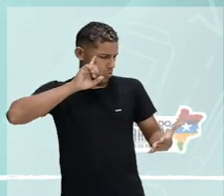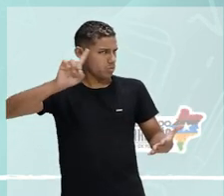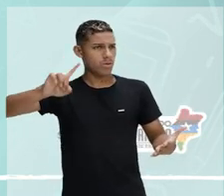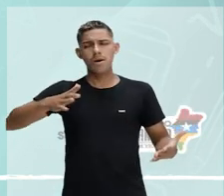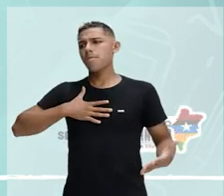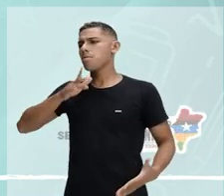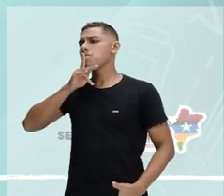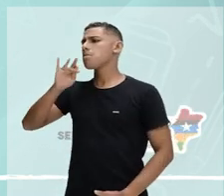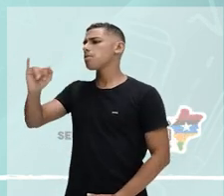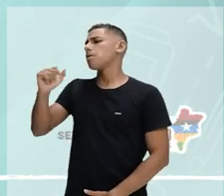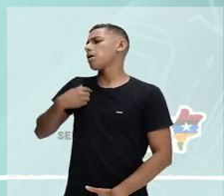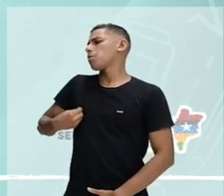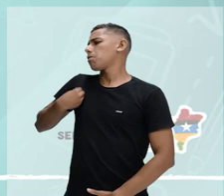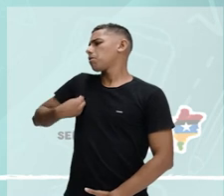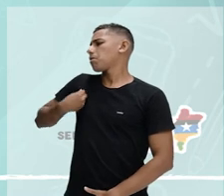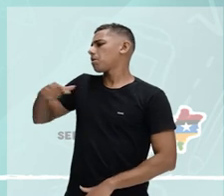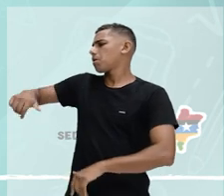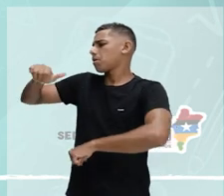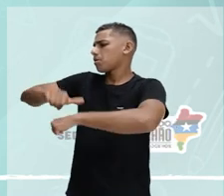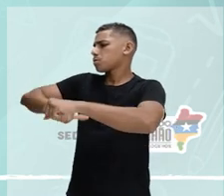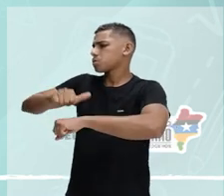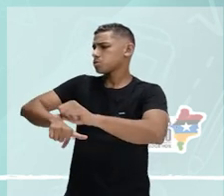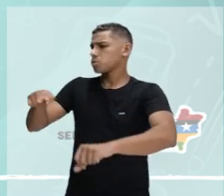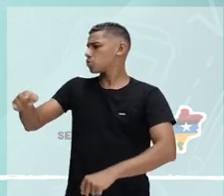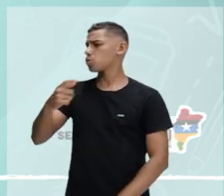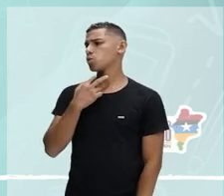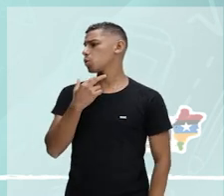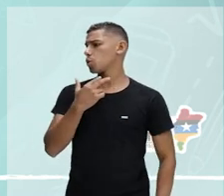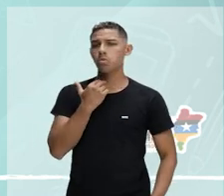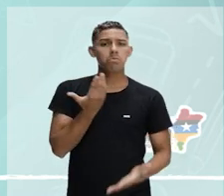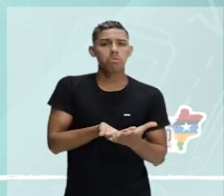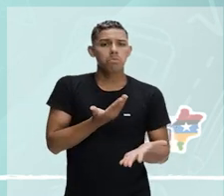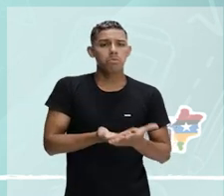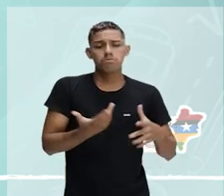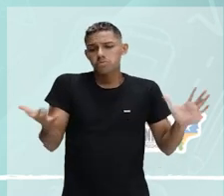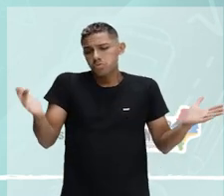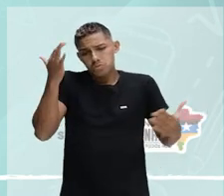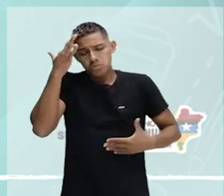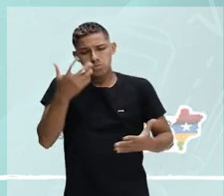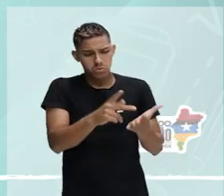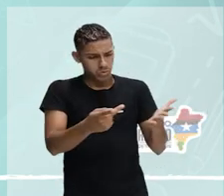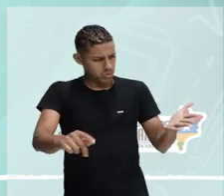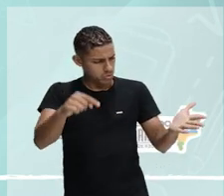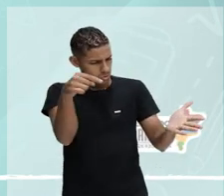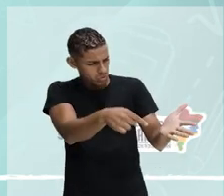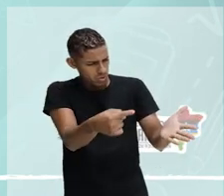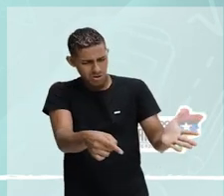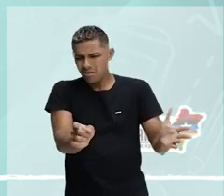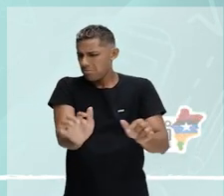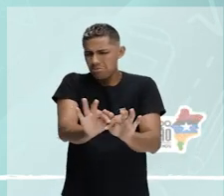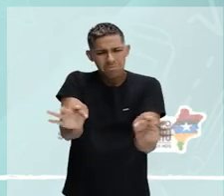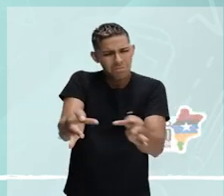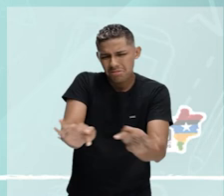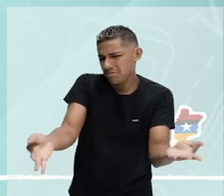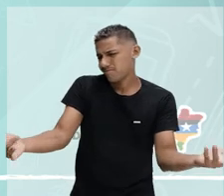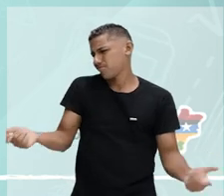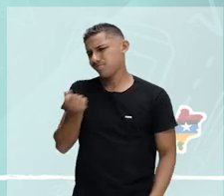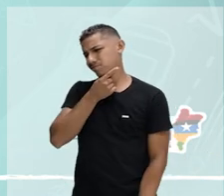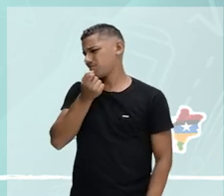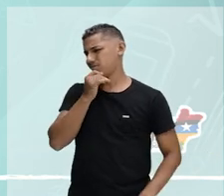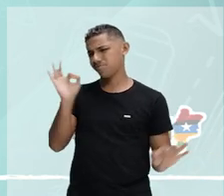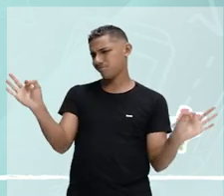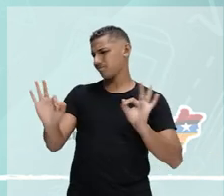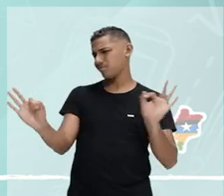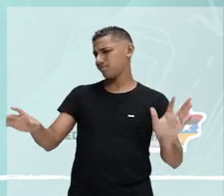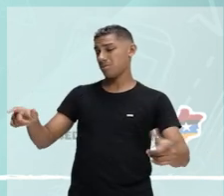cobre e o fio do pobre não pode estudar. Meu verso rasteiro, singelo e sem graça, não entra na praça,